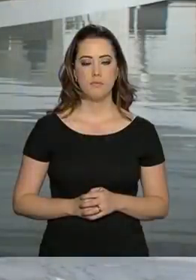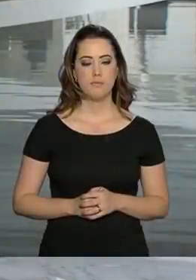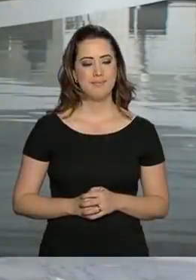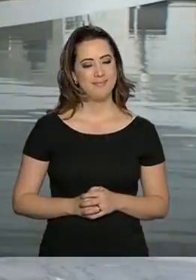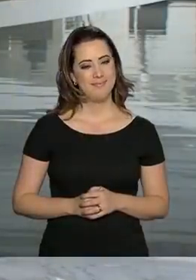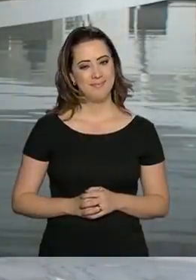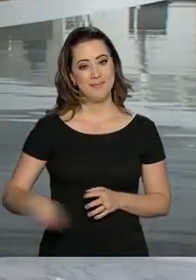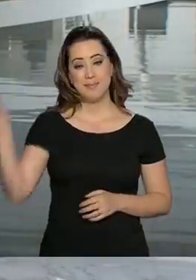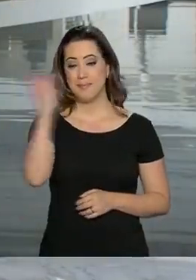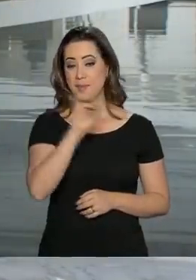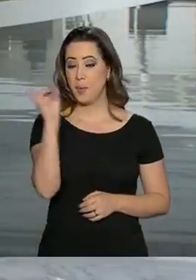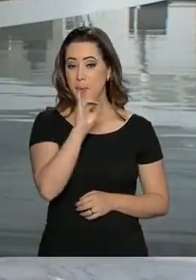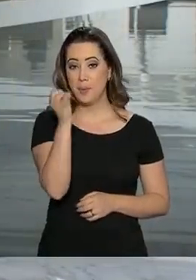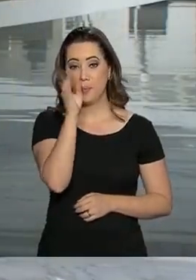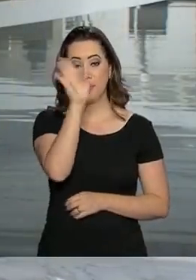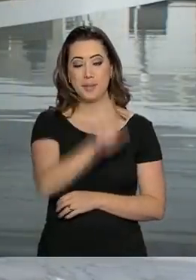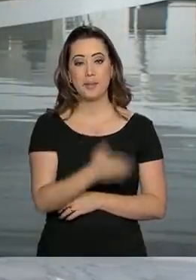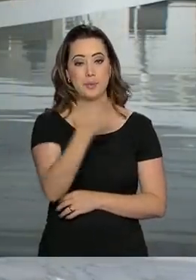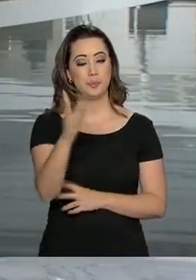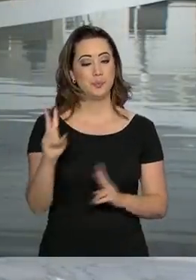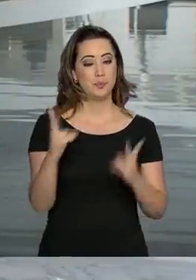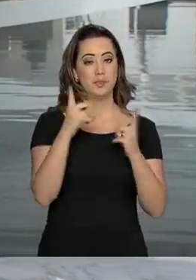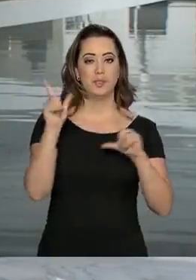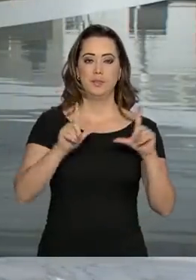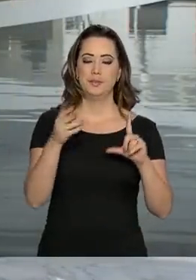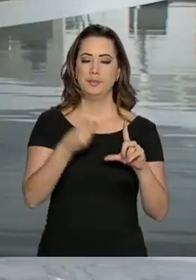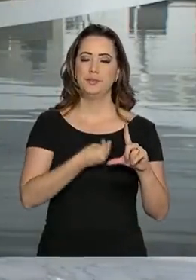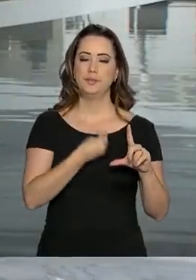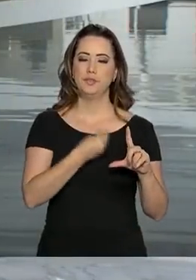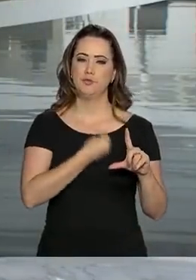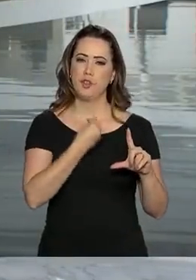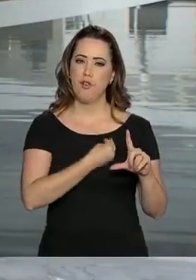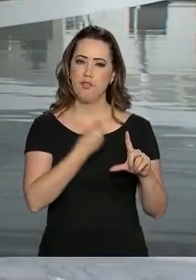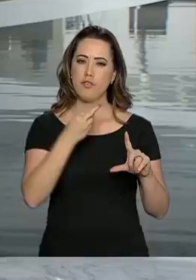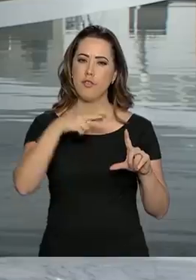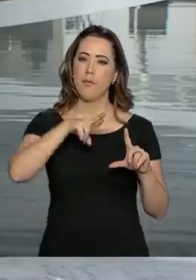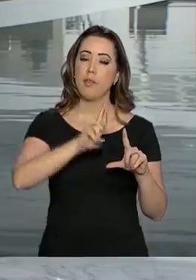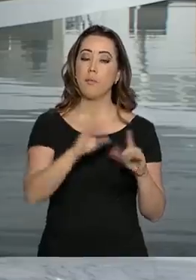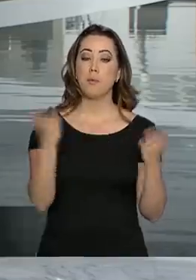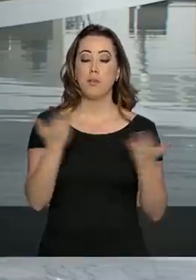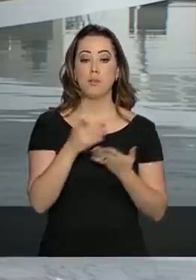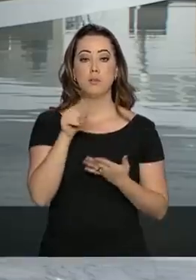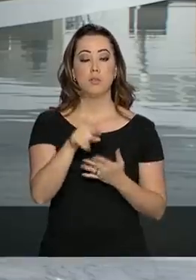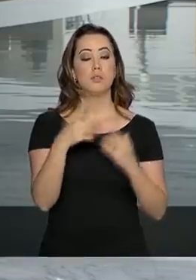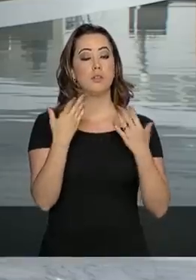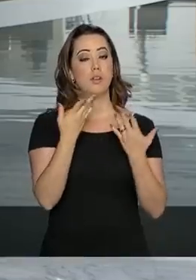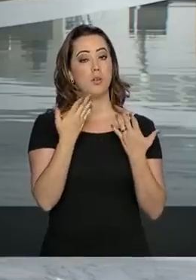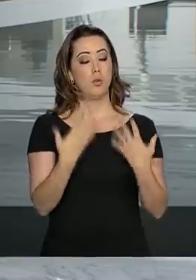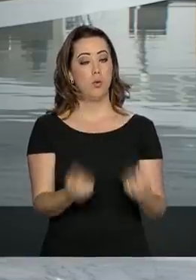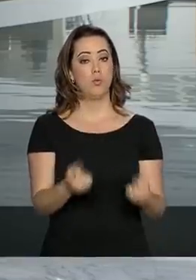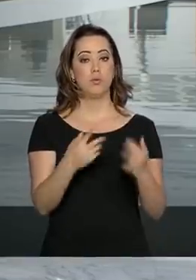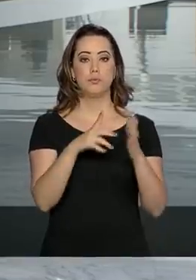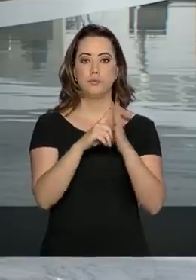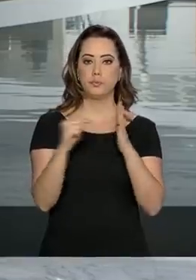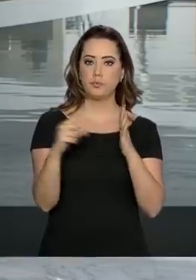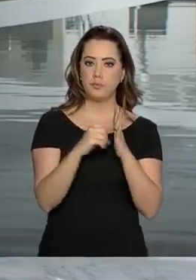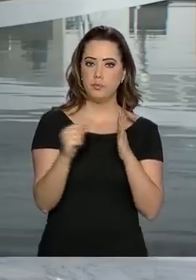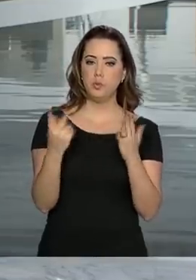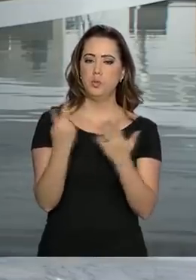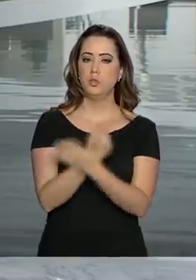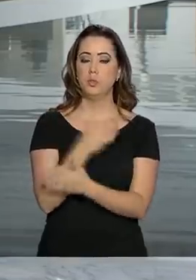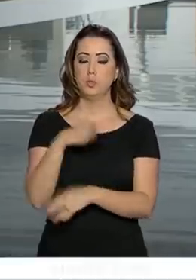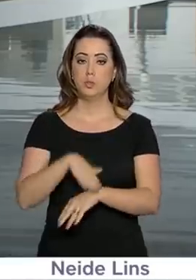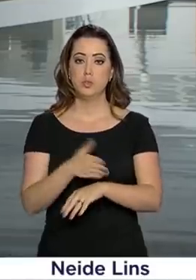Olá, boa tarde para você que acompanha ao vivo a TVNBR. Estamos de volta falando ao vivo aqui do Palácio do Planalto, onde ocorre neste momento uma